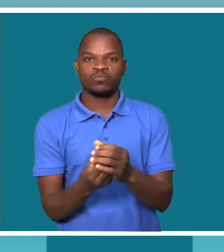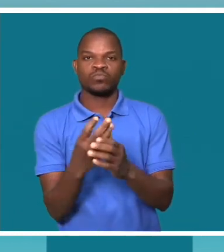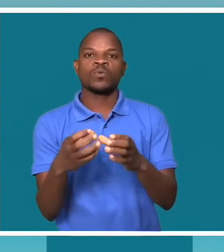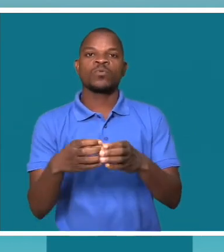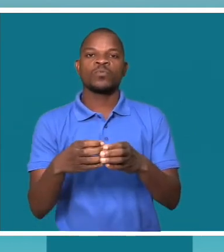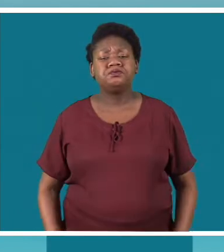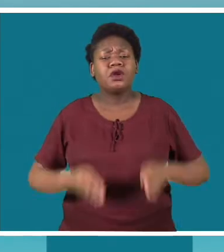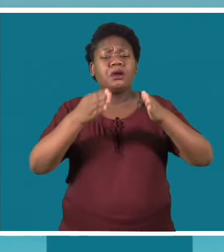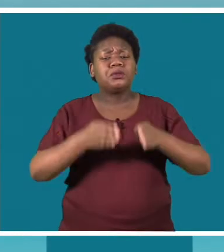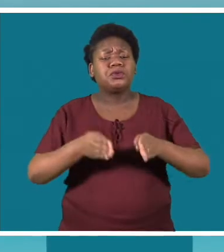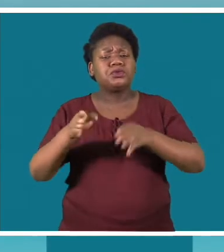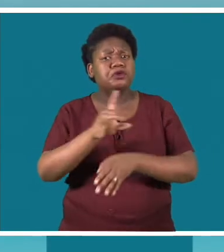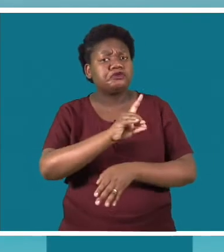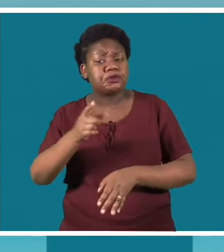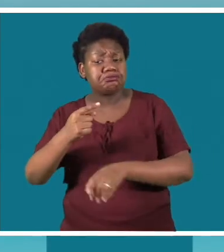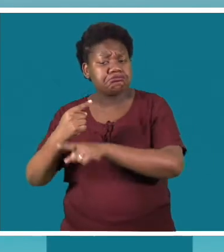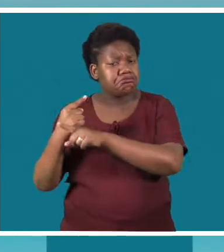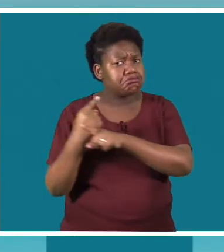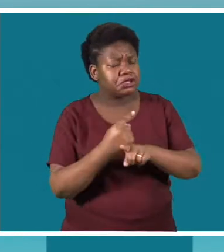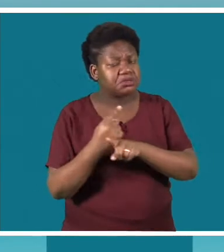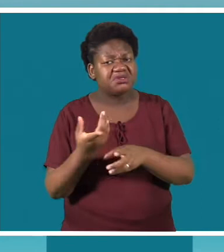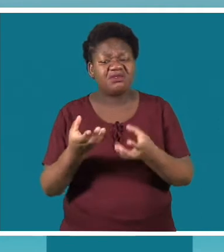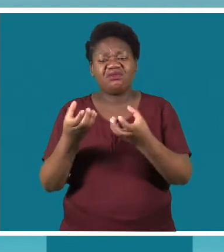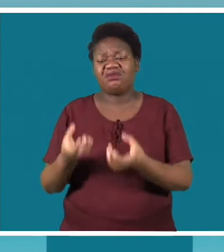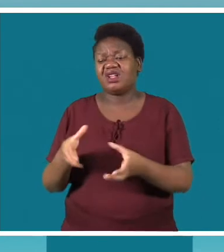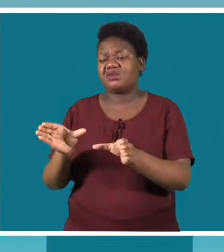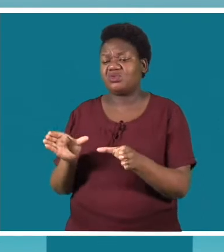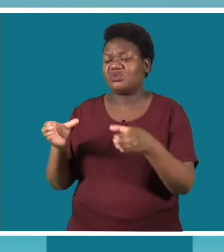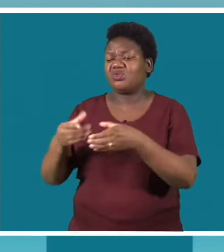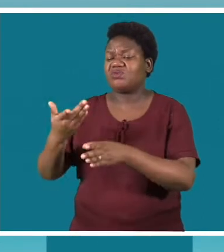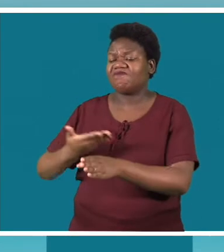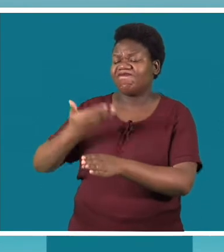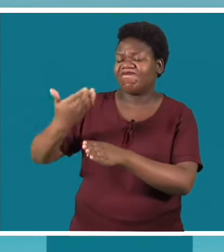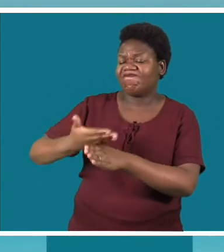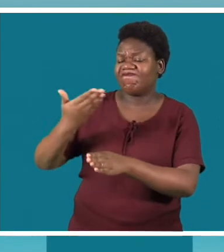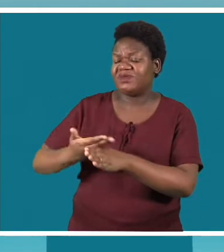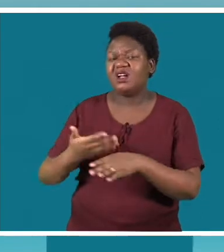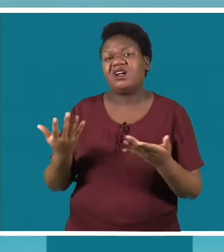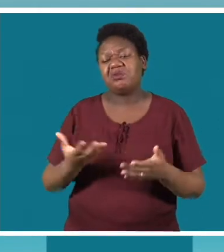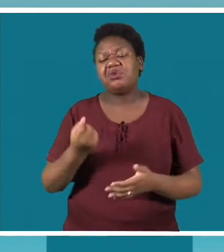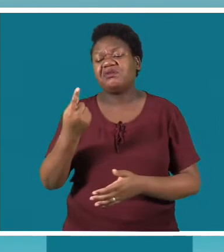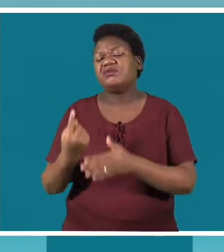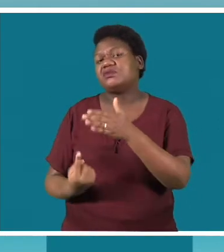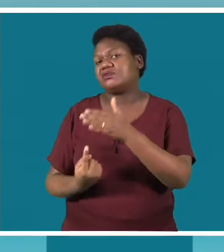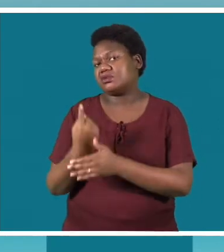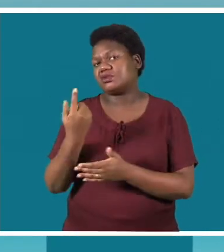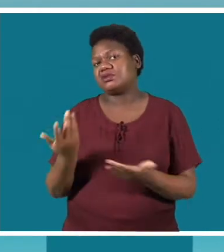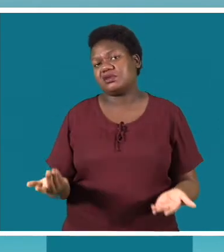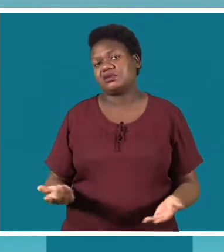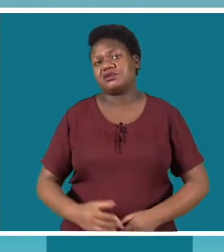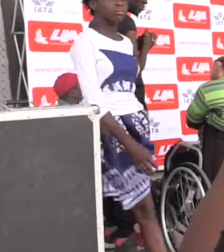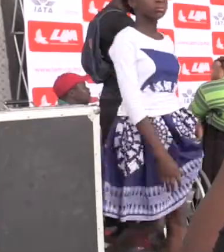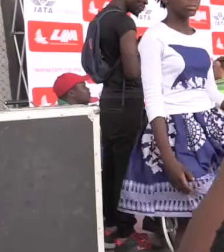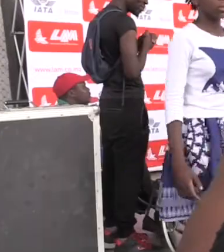foi criar o grupo. Para os atletas, a falta de equipamento adequado para a prática de modalidades adaptadas pode estar na